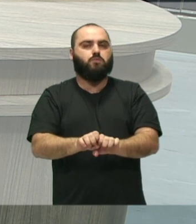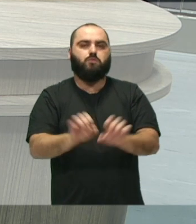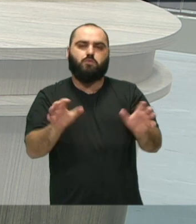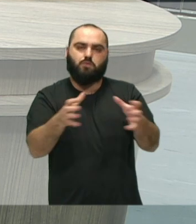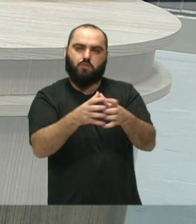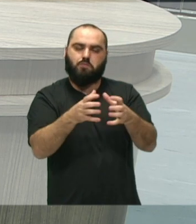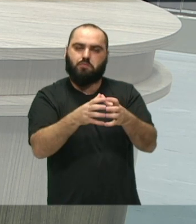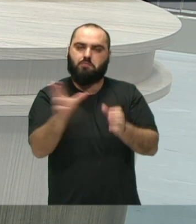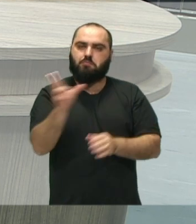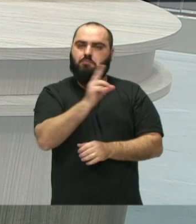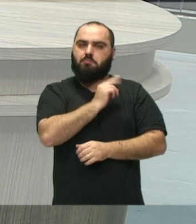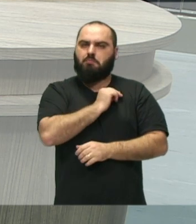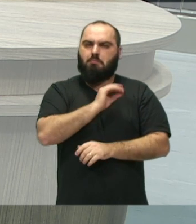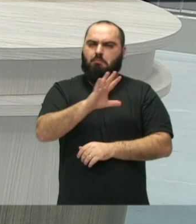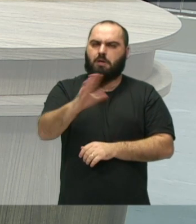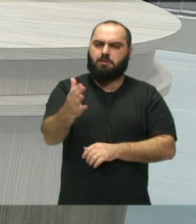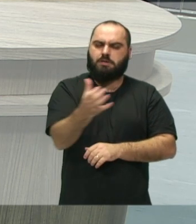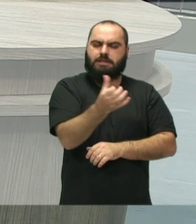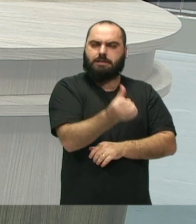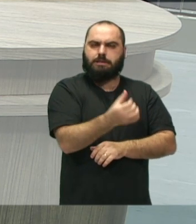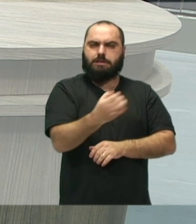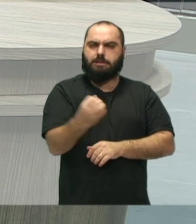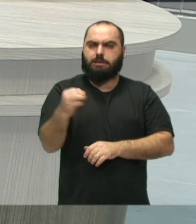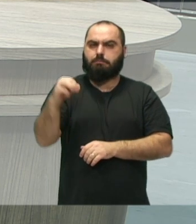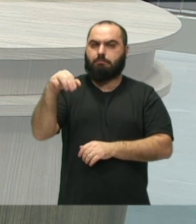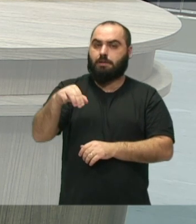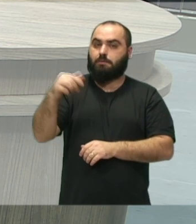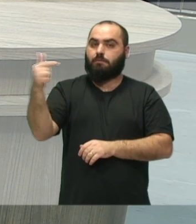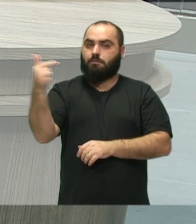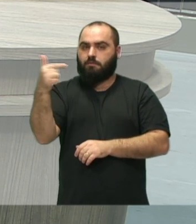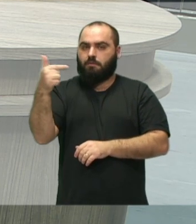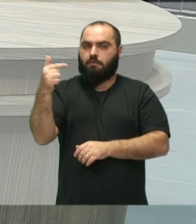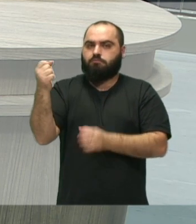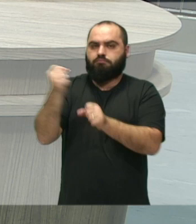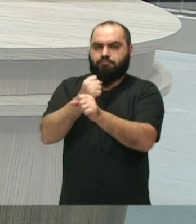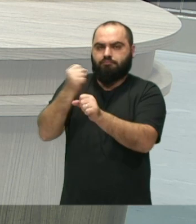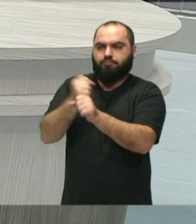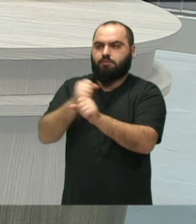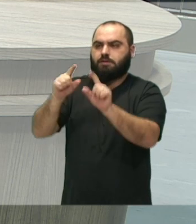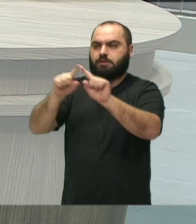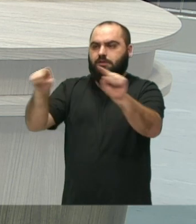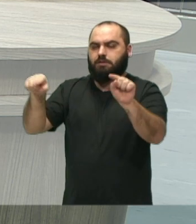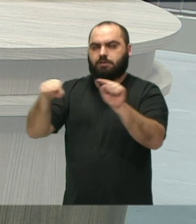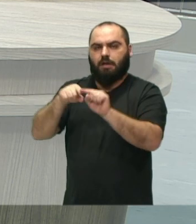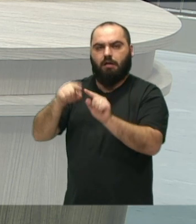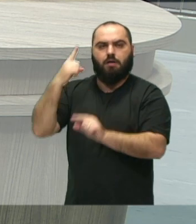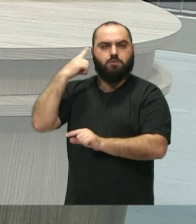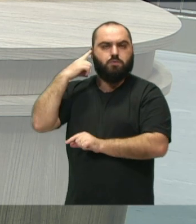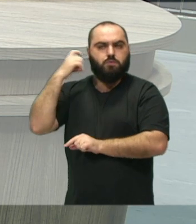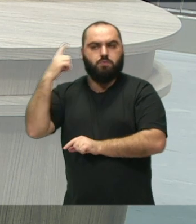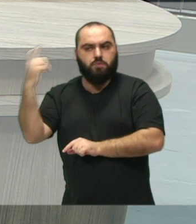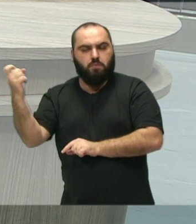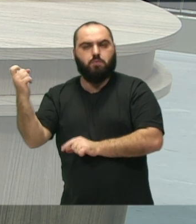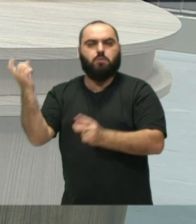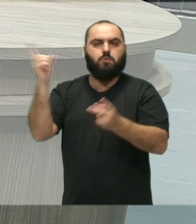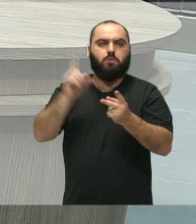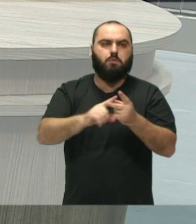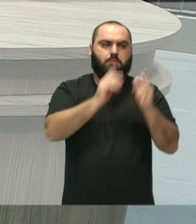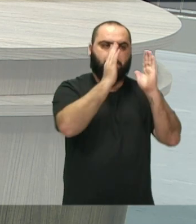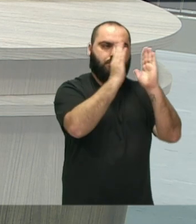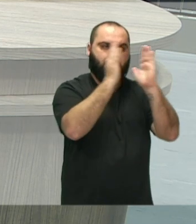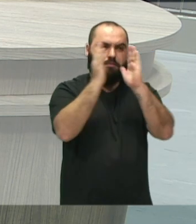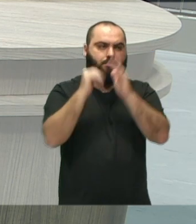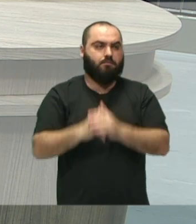aproximadamente 600 metros quadrados, que será construída com salas acústicas, com biblioteca, com estúdio.